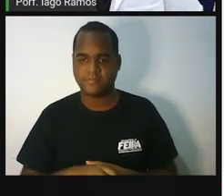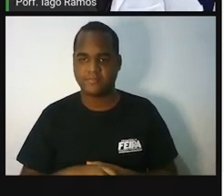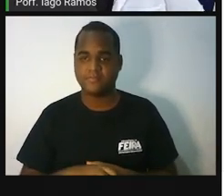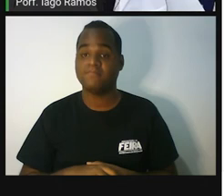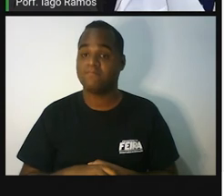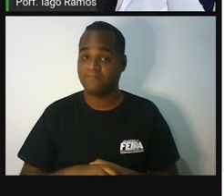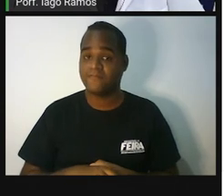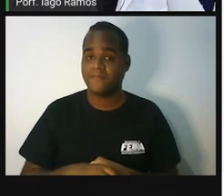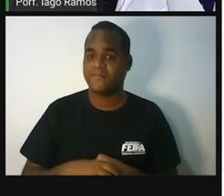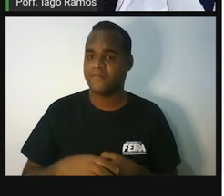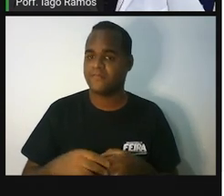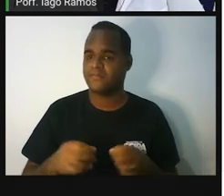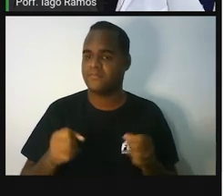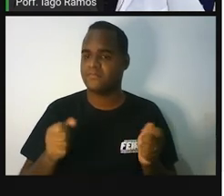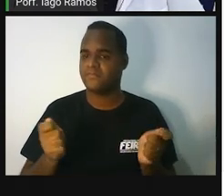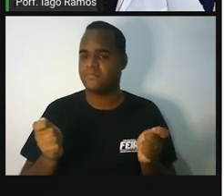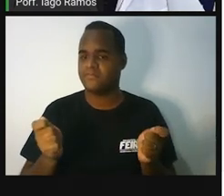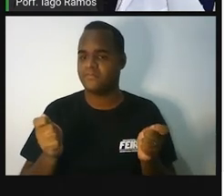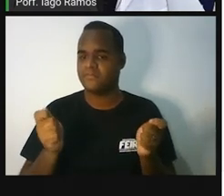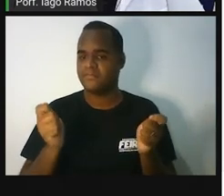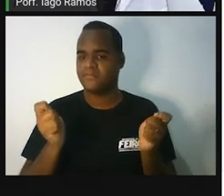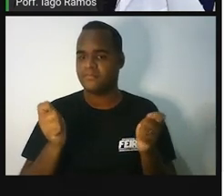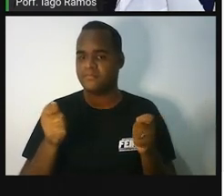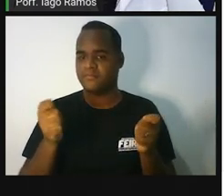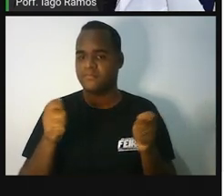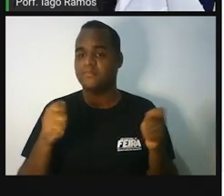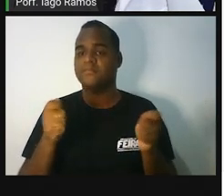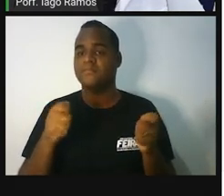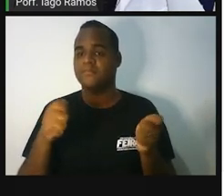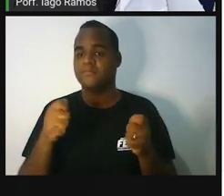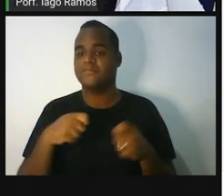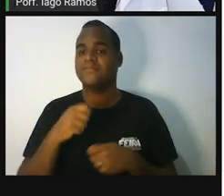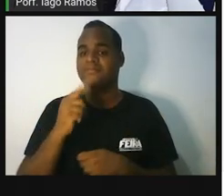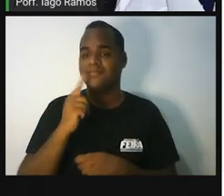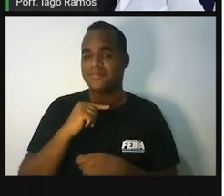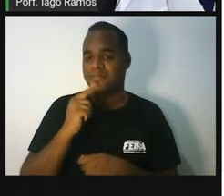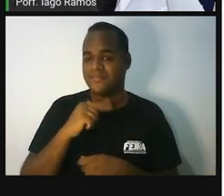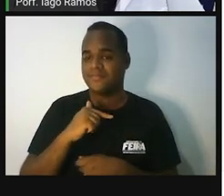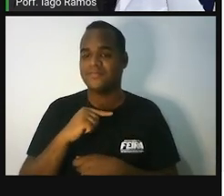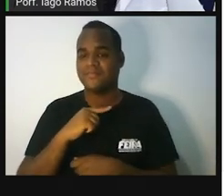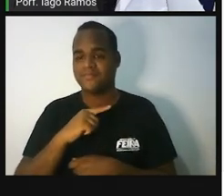Funciona ali. Funciona ali.